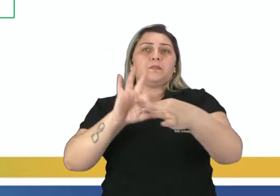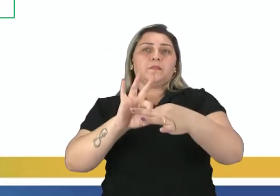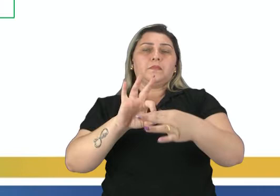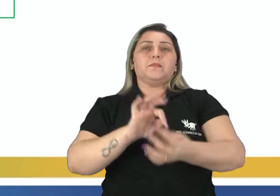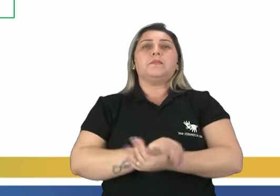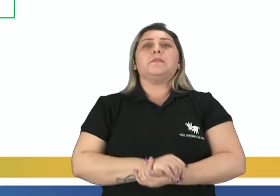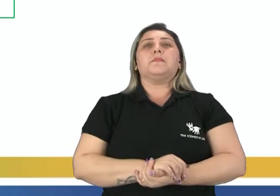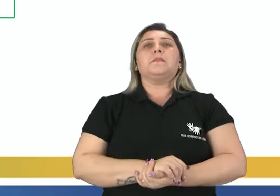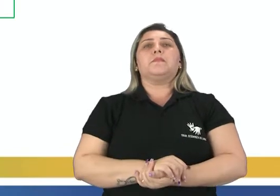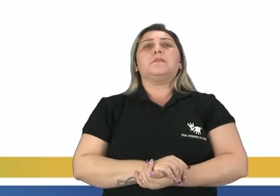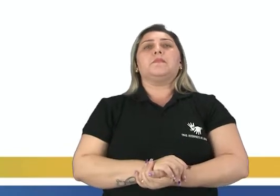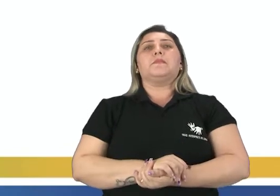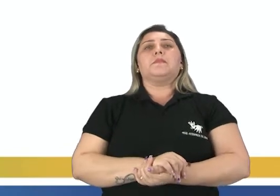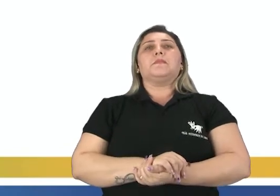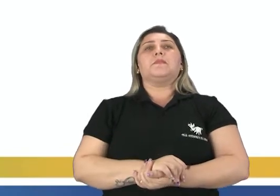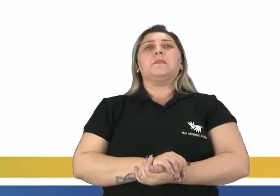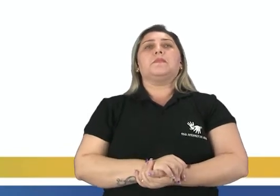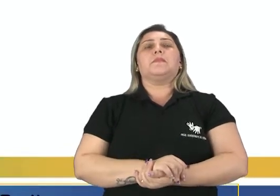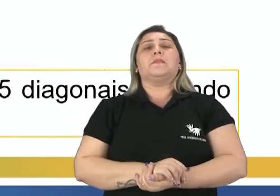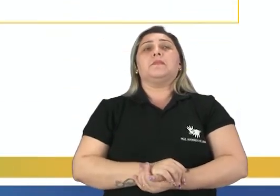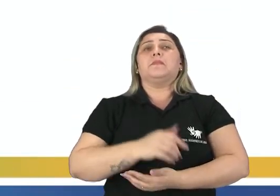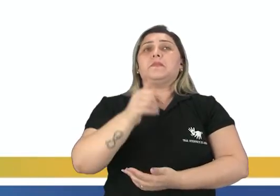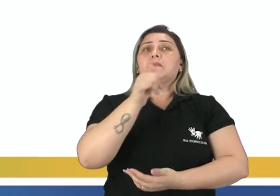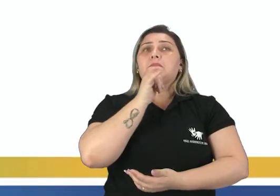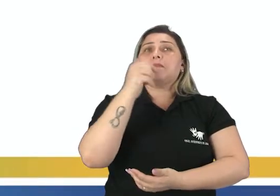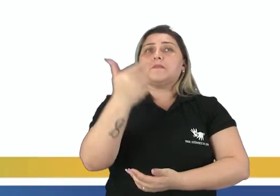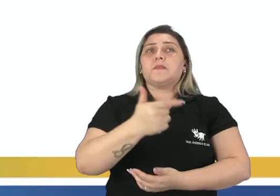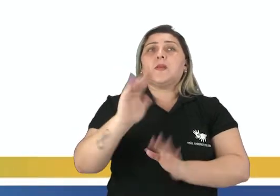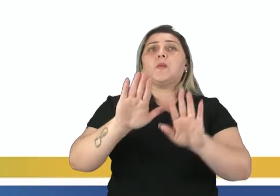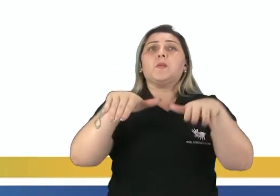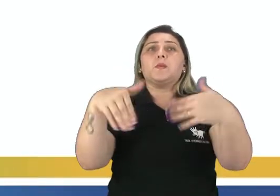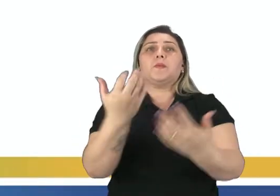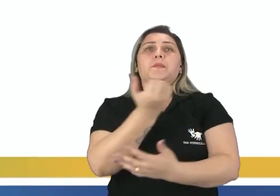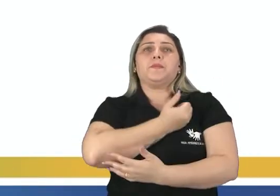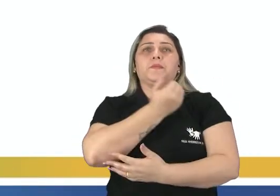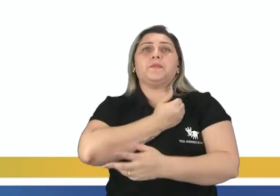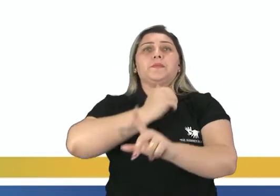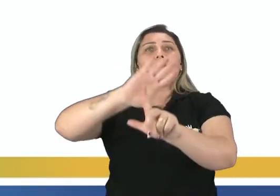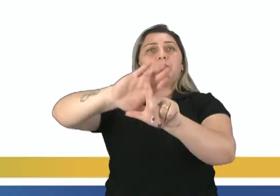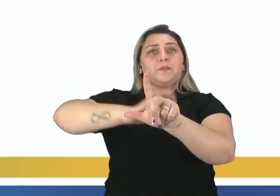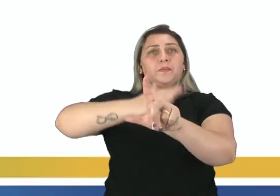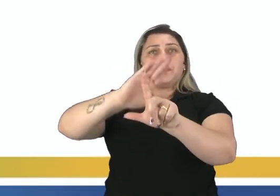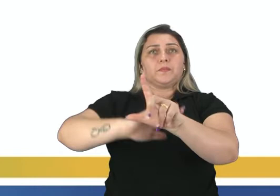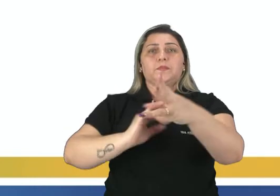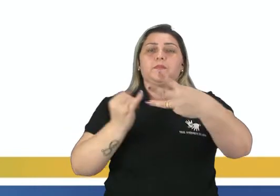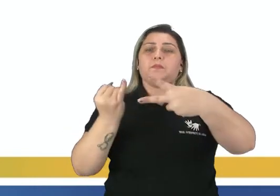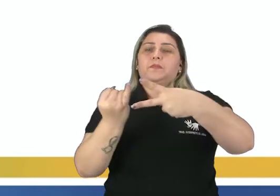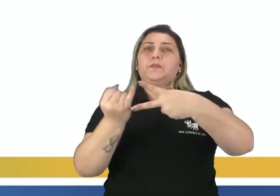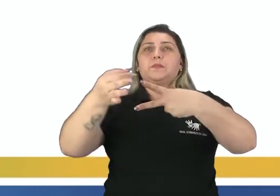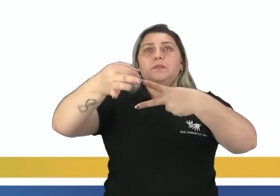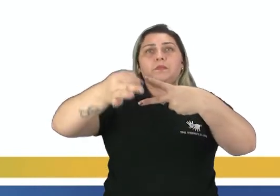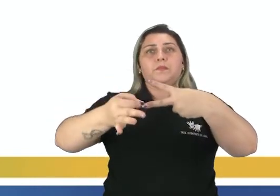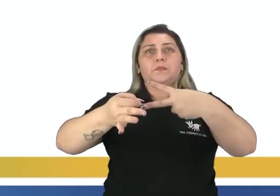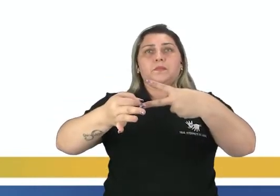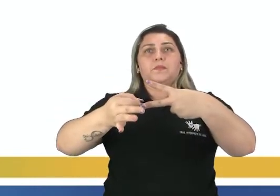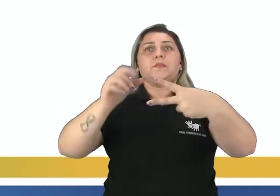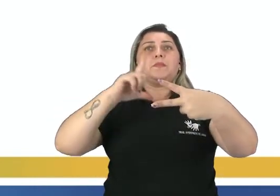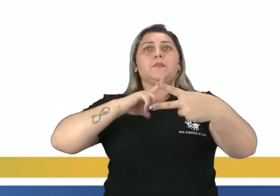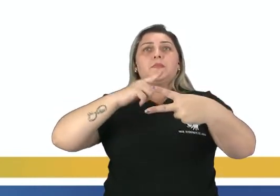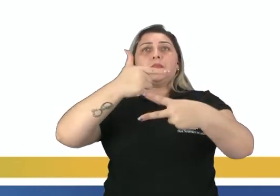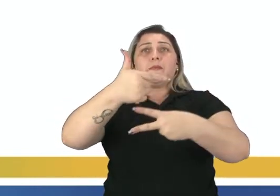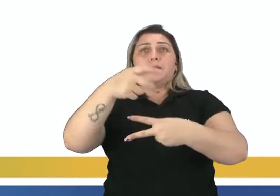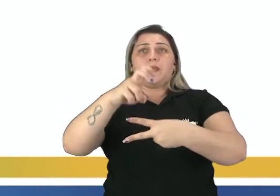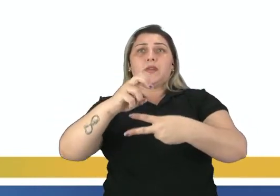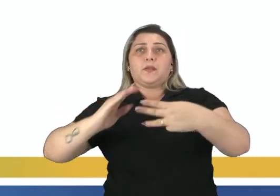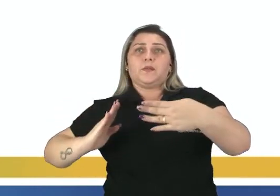mesmo vértice. Segundo exemplo, qual o número de lados de um polígono